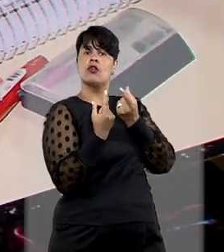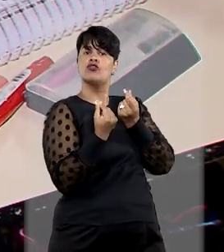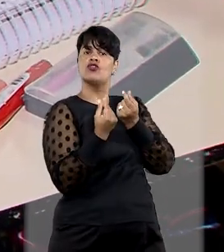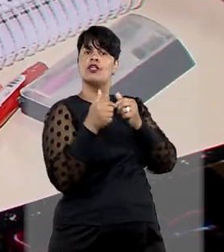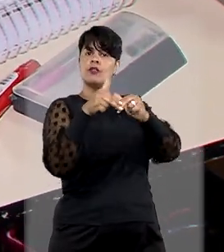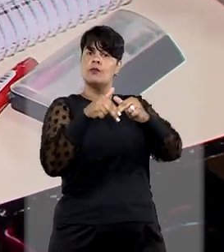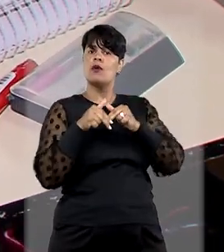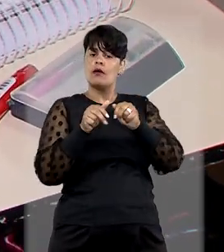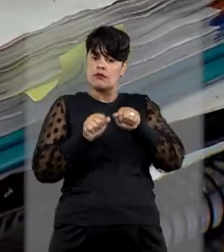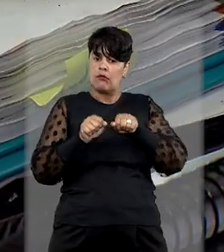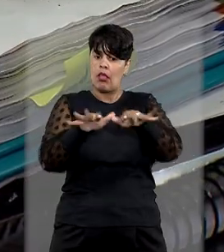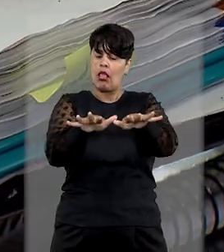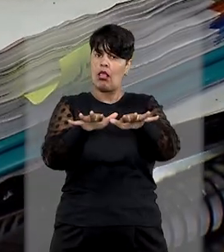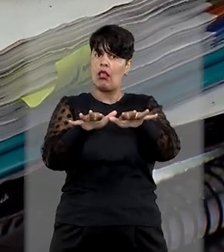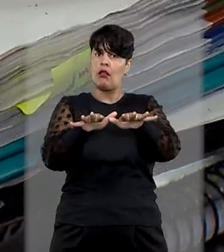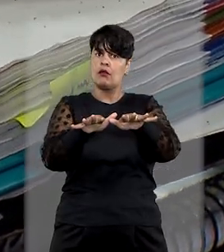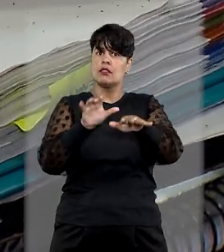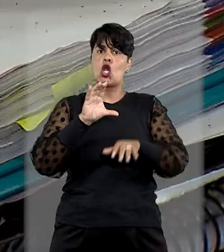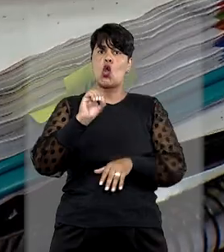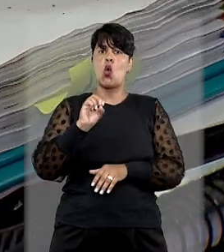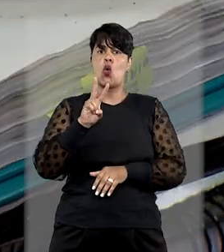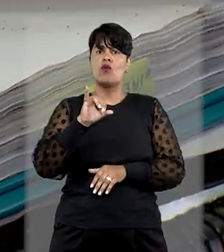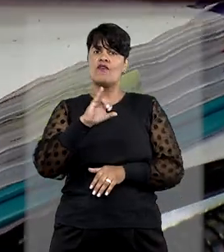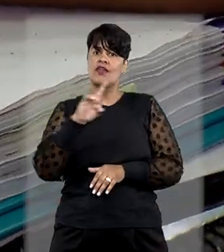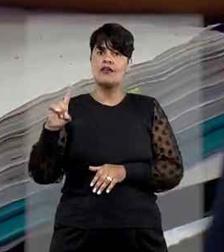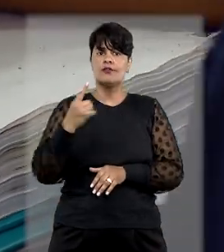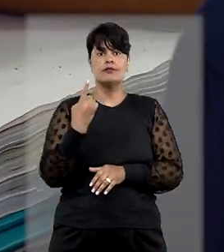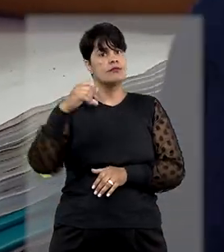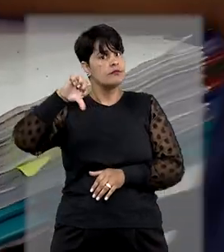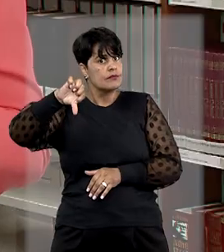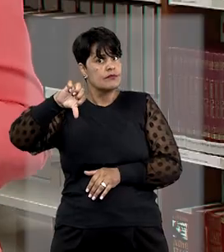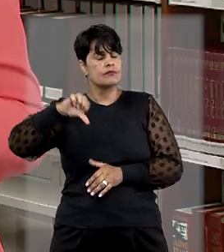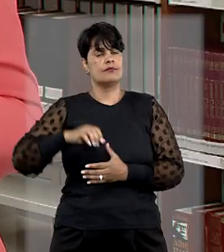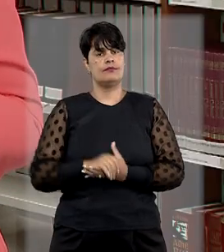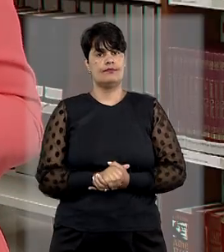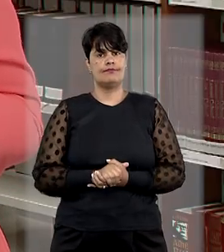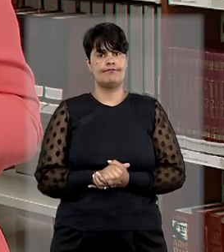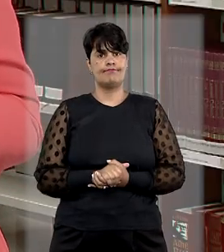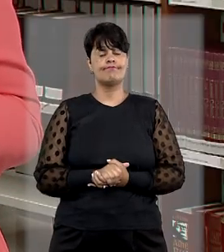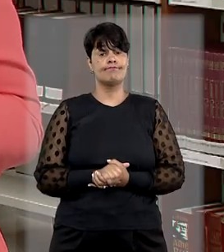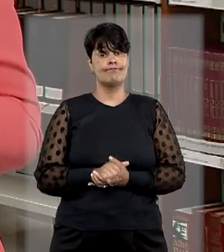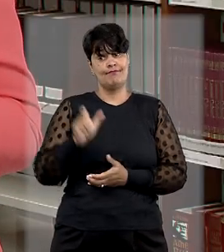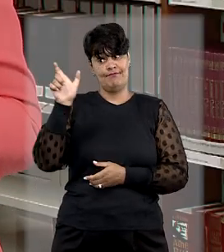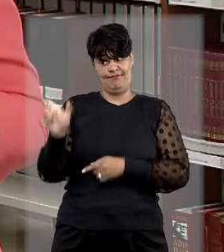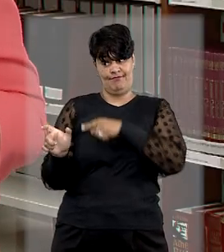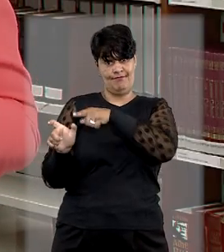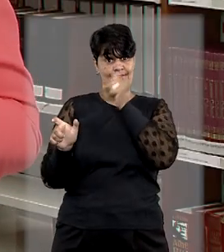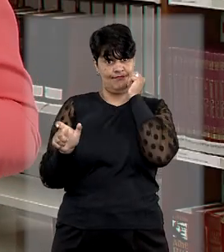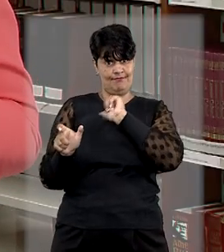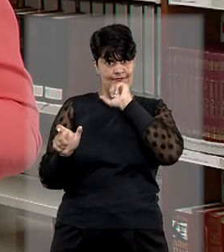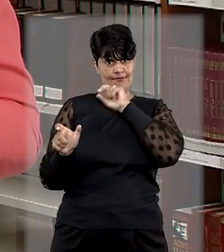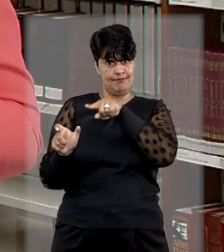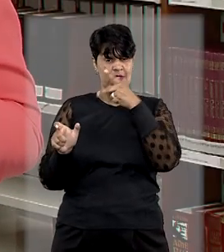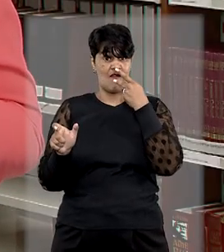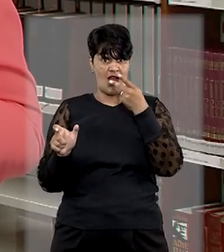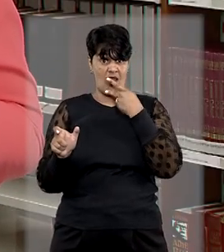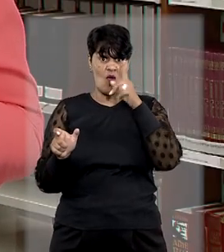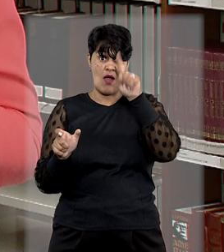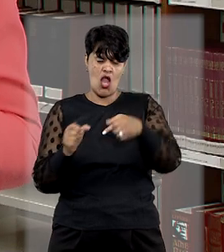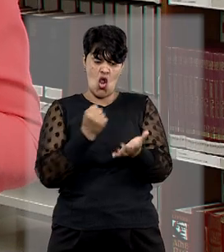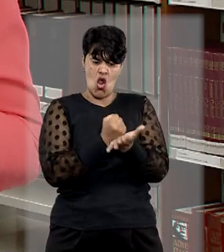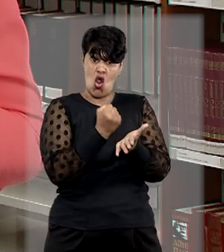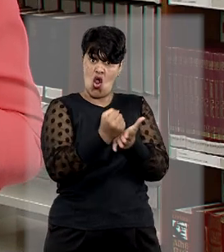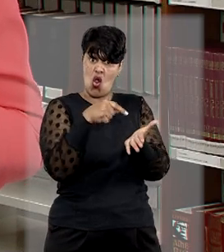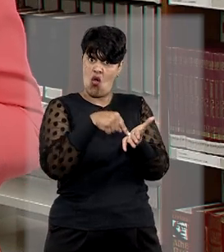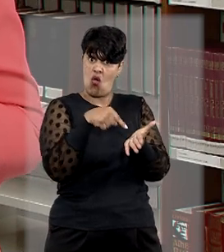de calamidade pública provocado pela pandemia da Covid-19. A consumidora alegou, entre outras coisas, que o contrato se